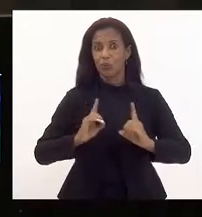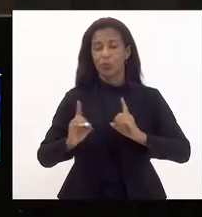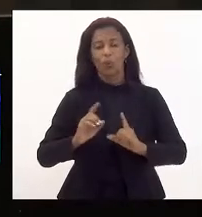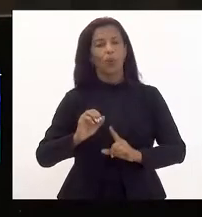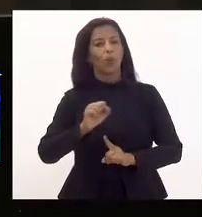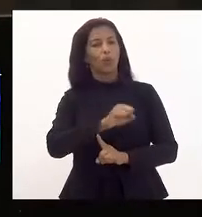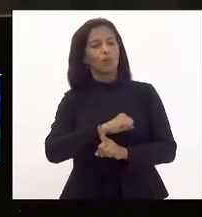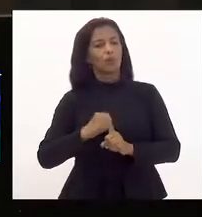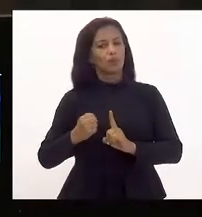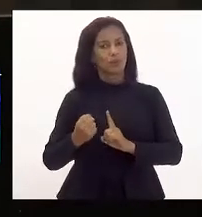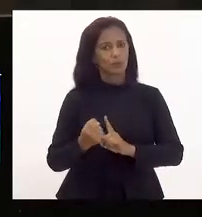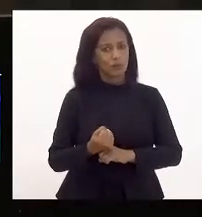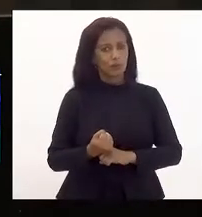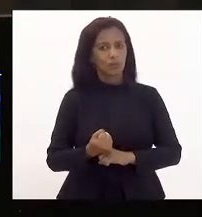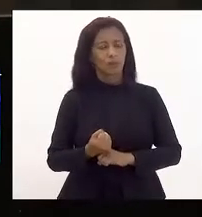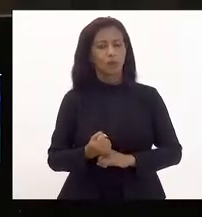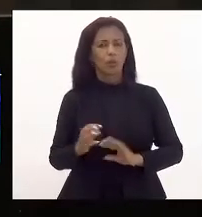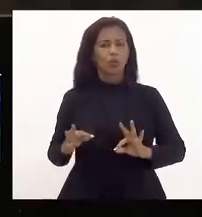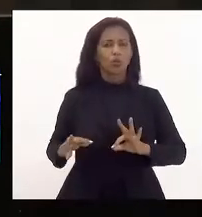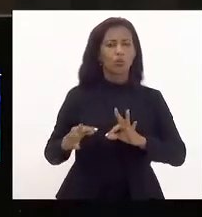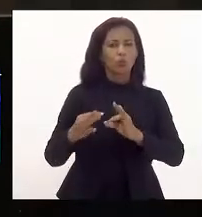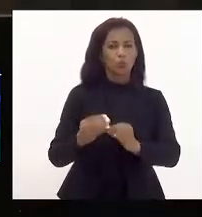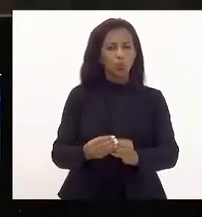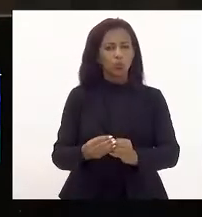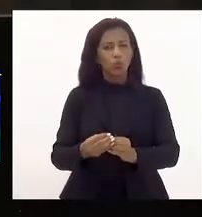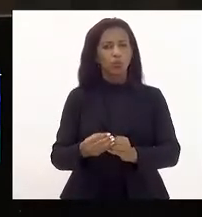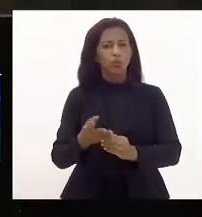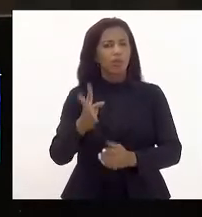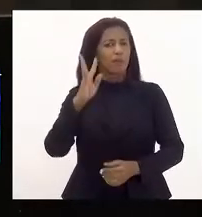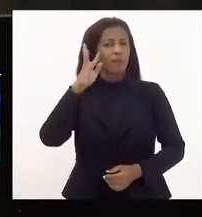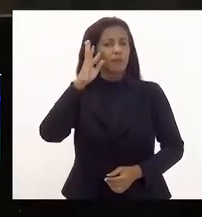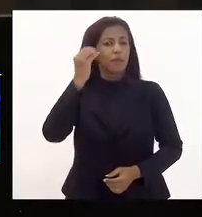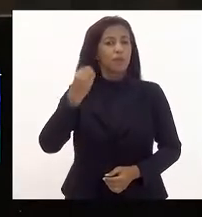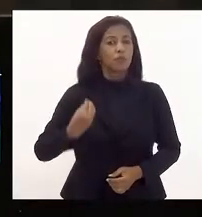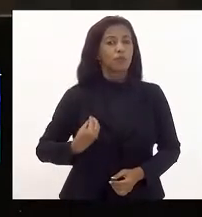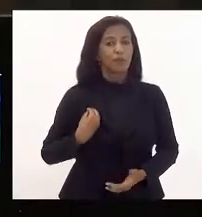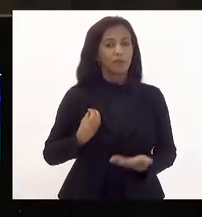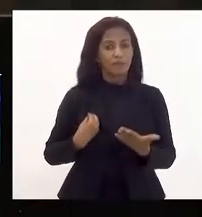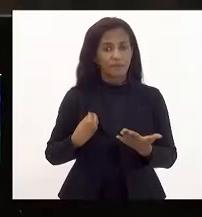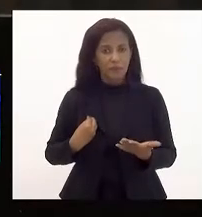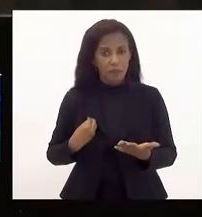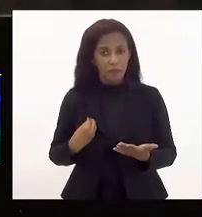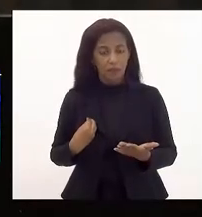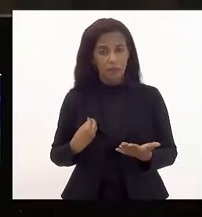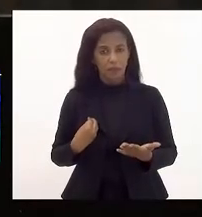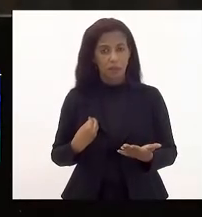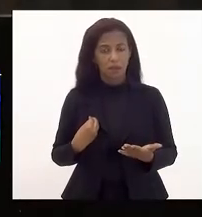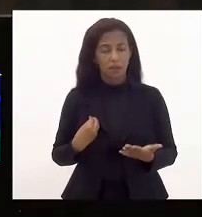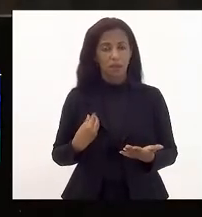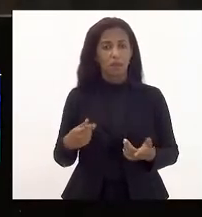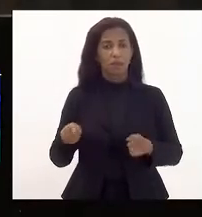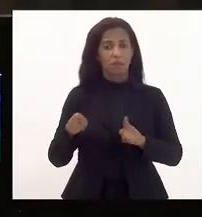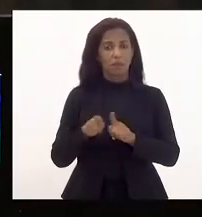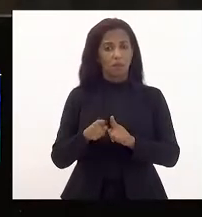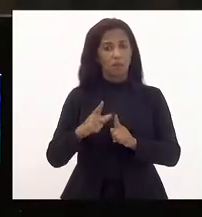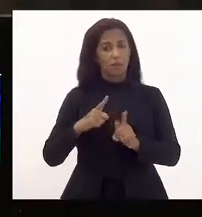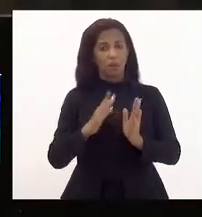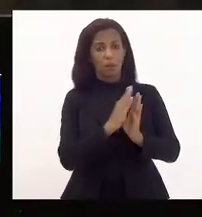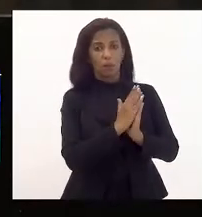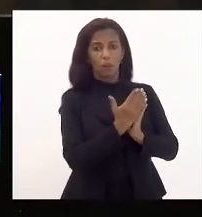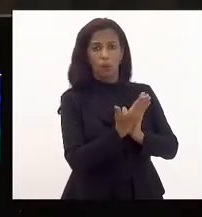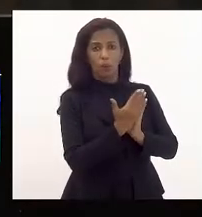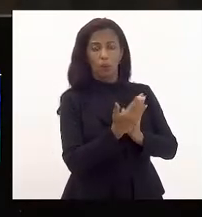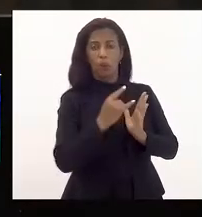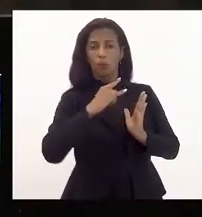sociedade aquilo que vai incidir na sua vida. Inclusive, nós lançamos uma cartilha